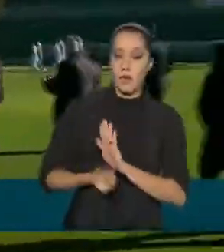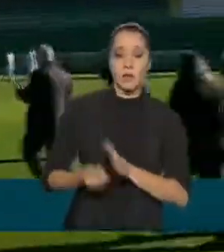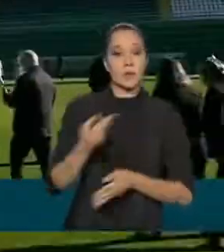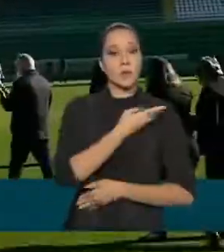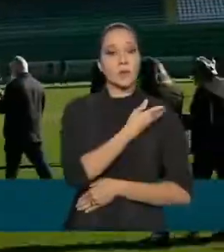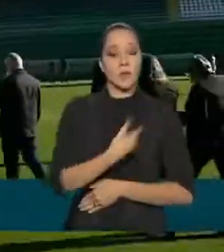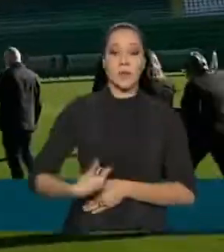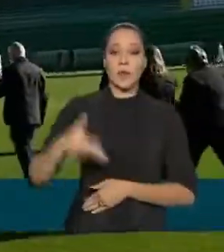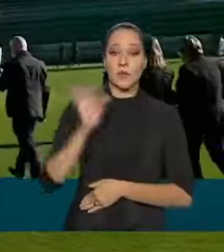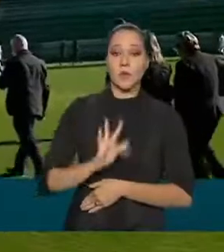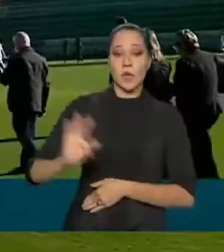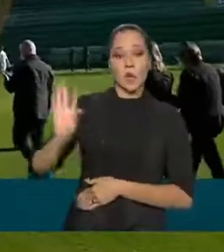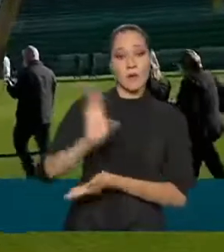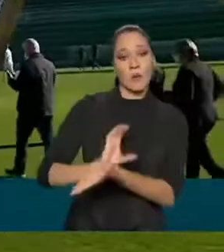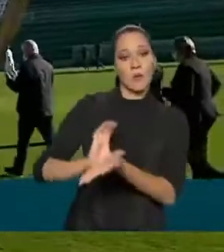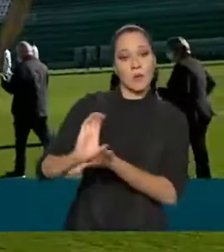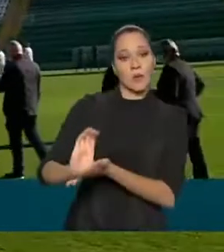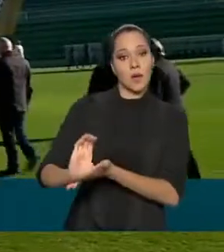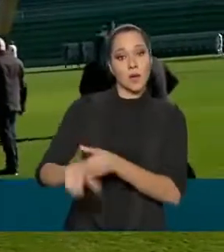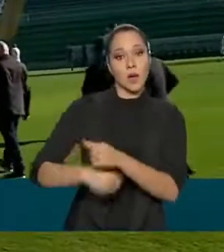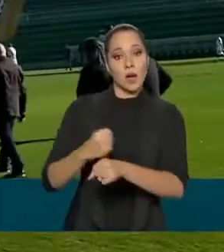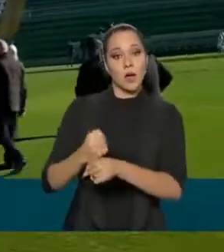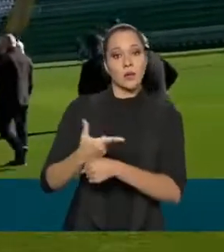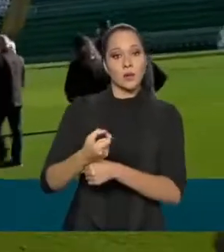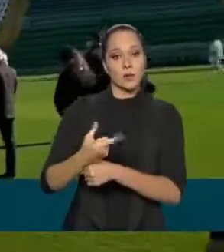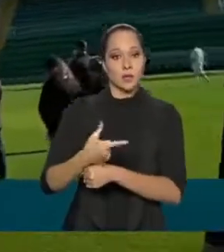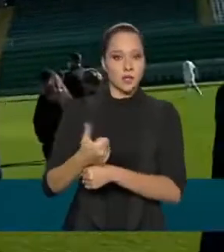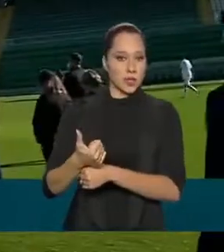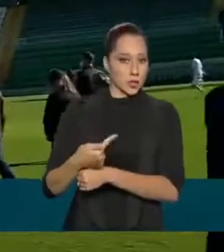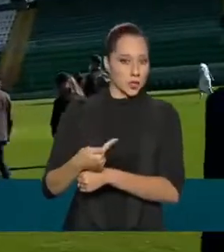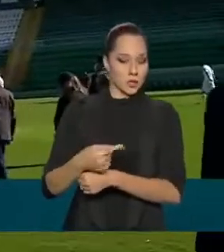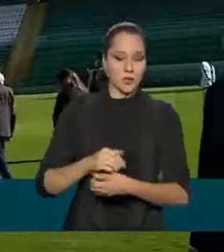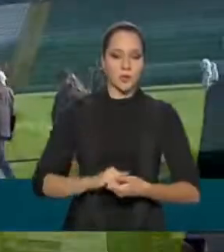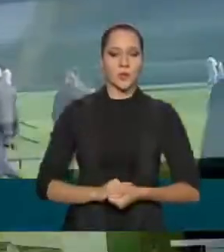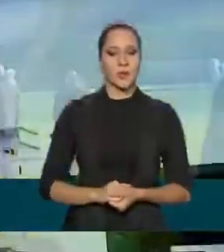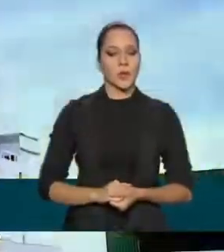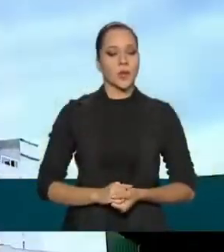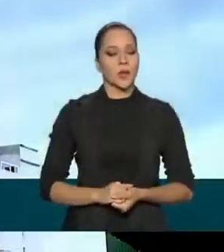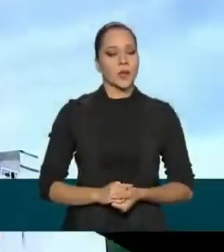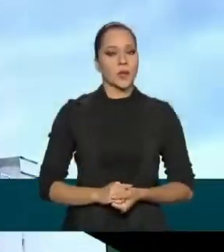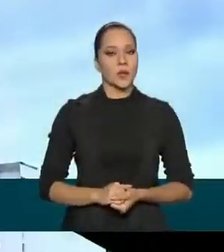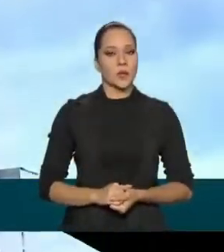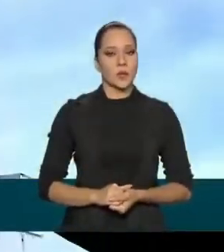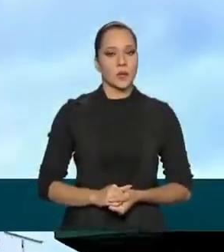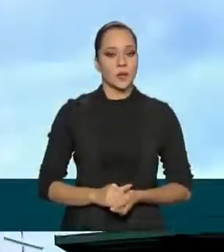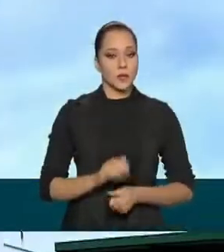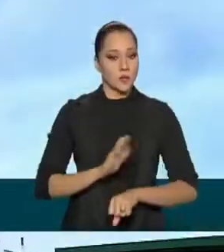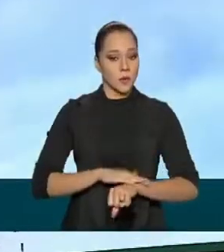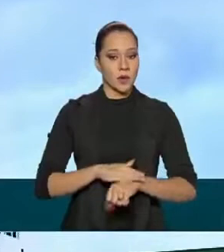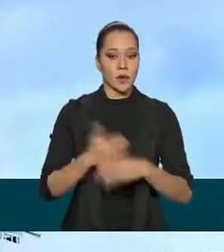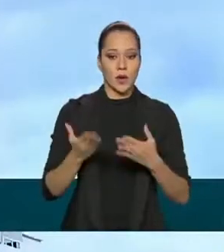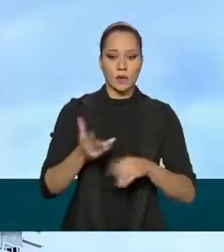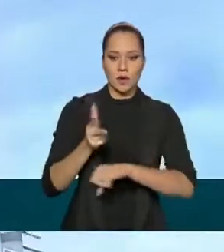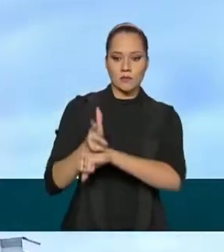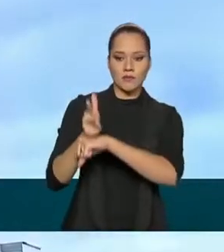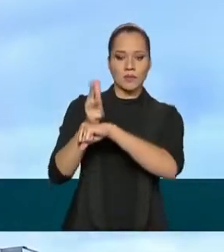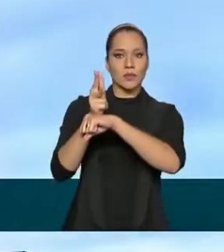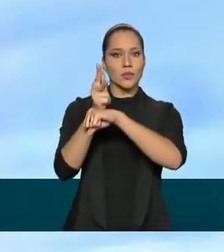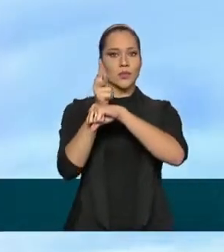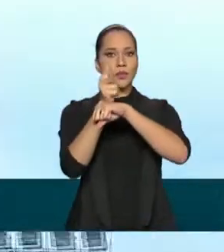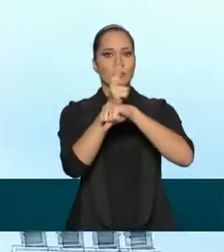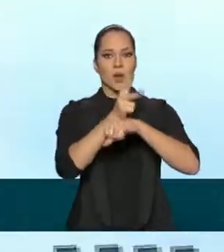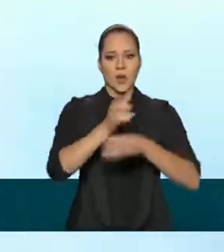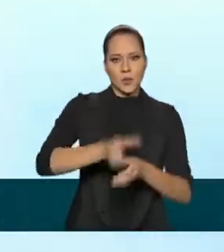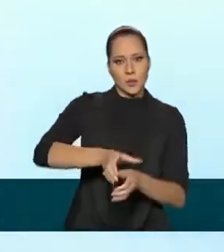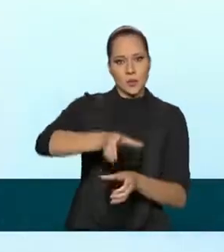federal que foram destinadas em 2017. Nesse momento, o nosso cinegrafista mostra uma